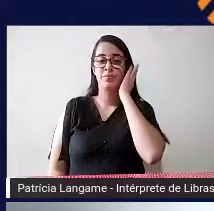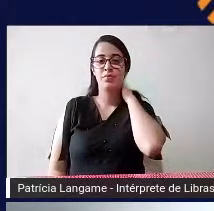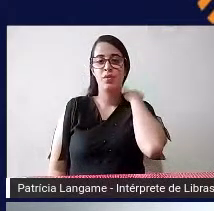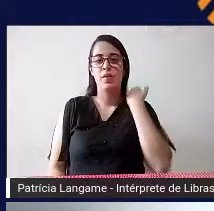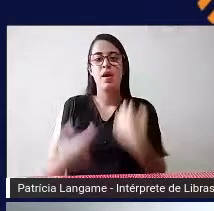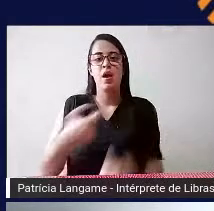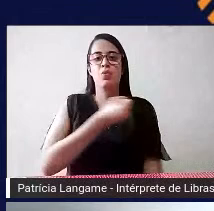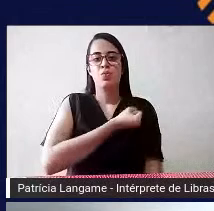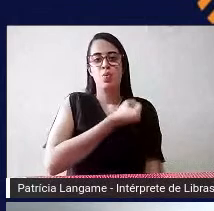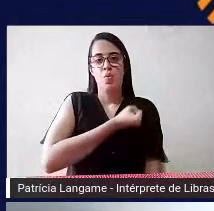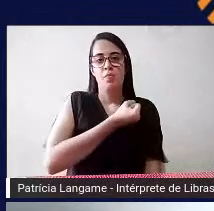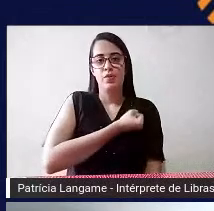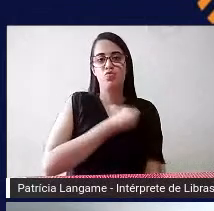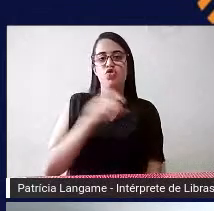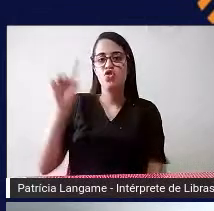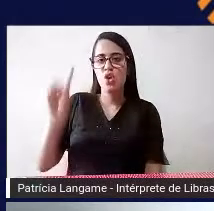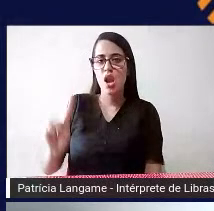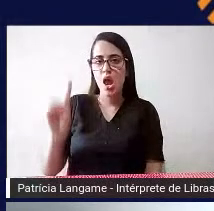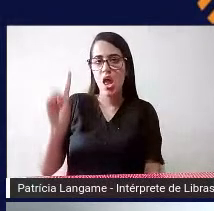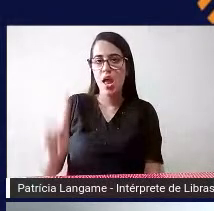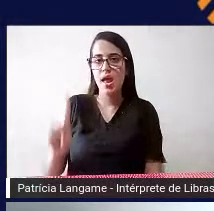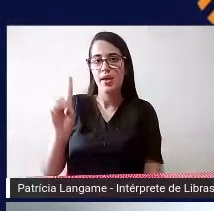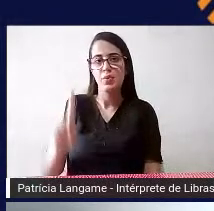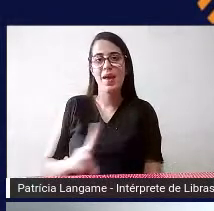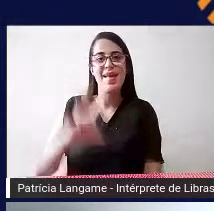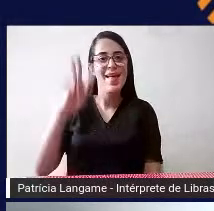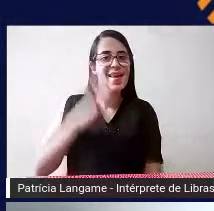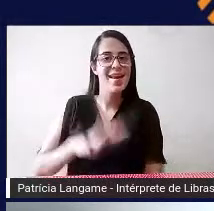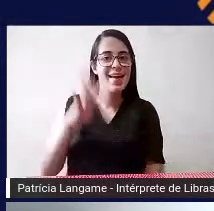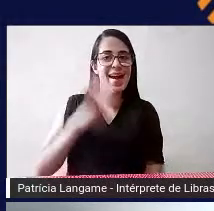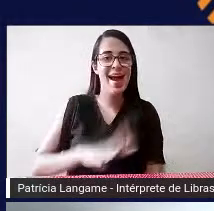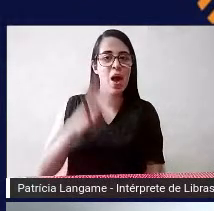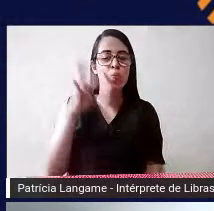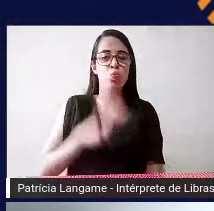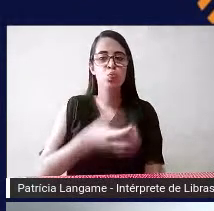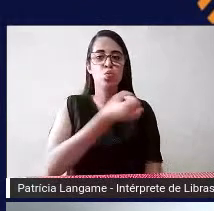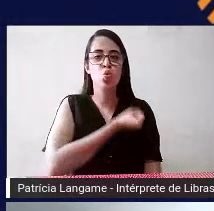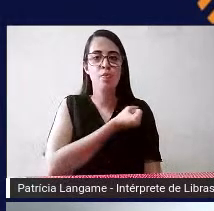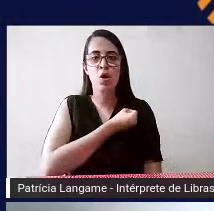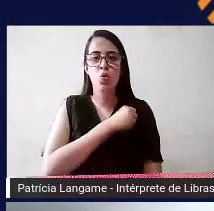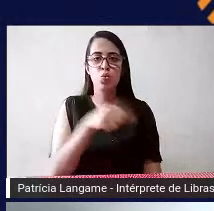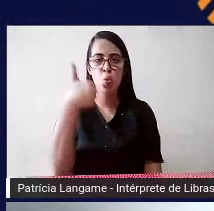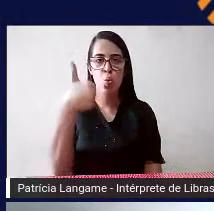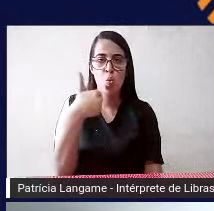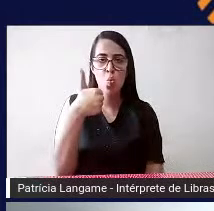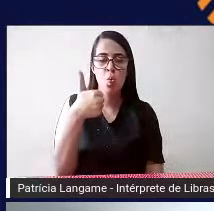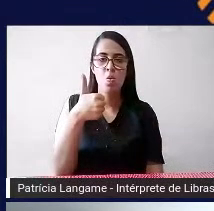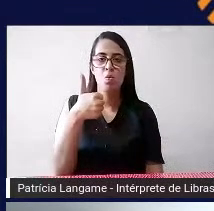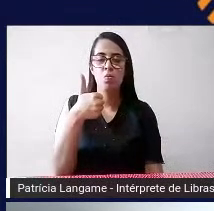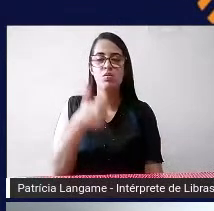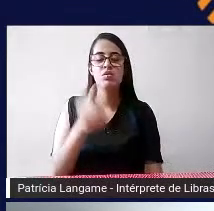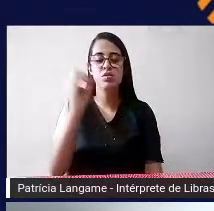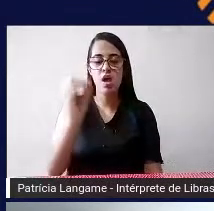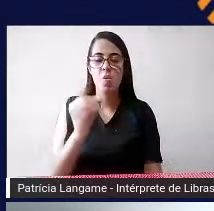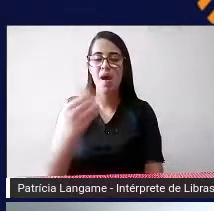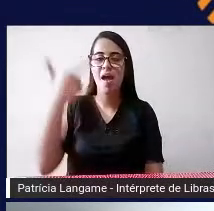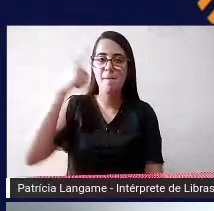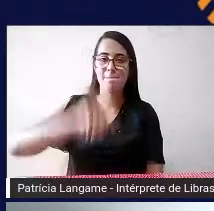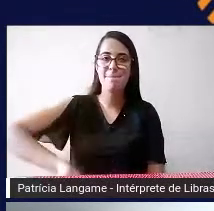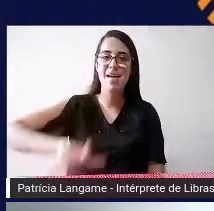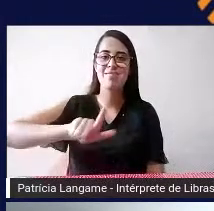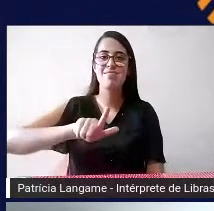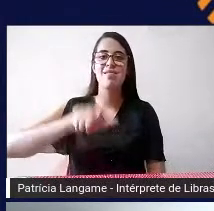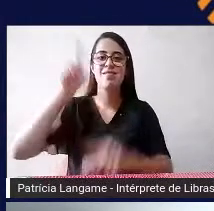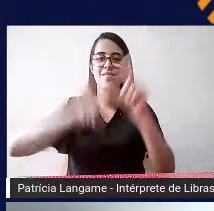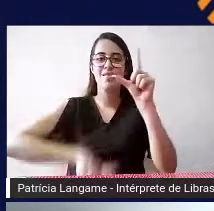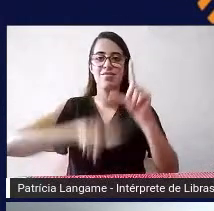estão aqui do lado direito é legal olha os números eles do 1 ao 0 eles repetem as letras A, B, C, D